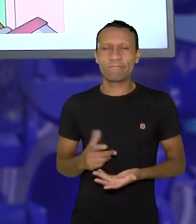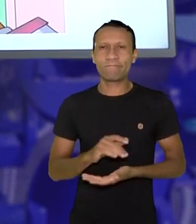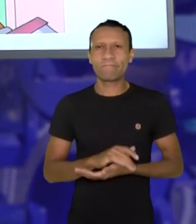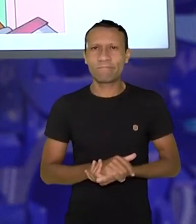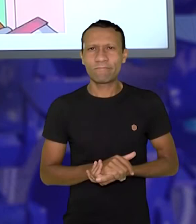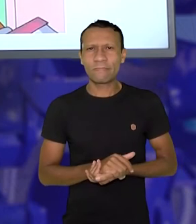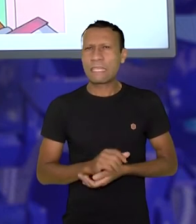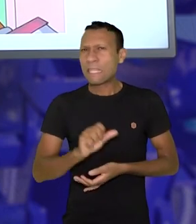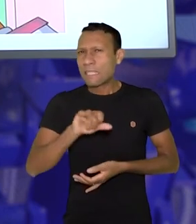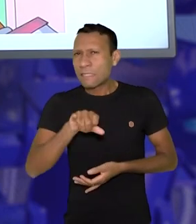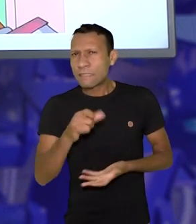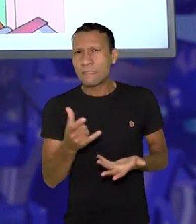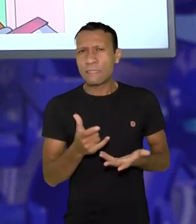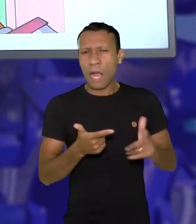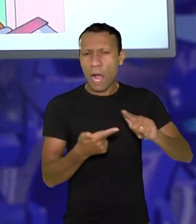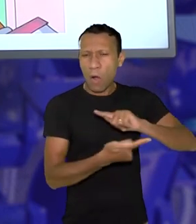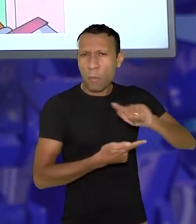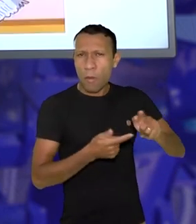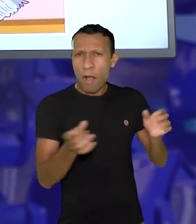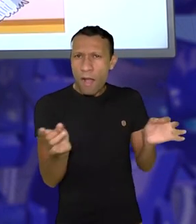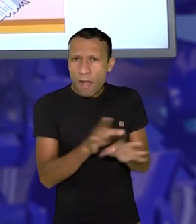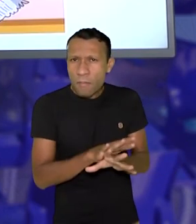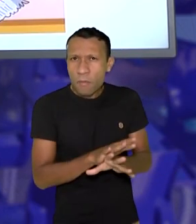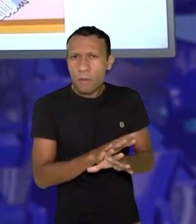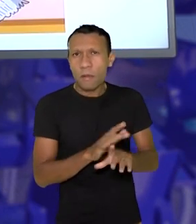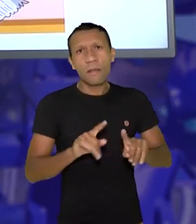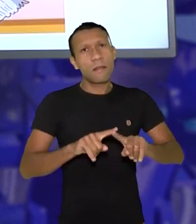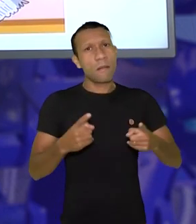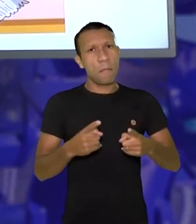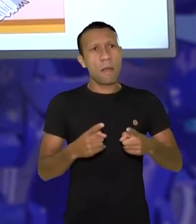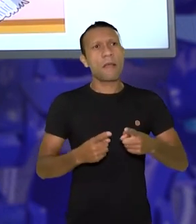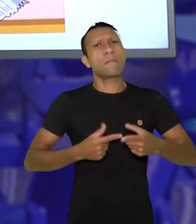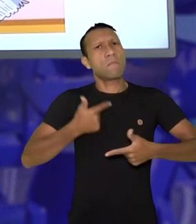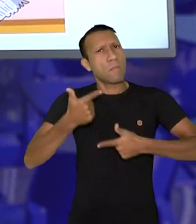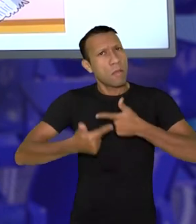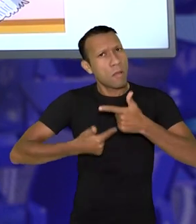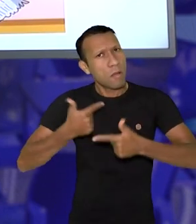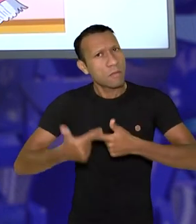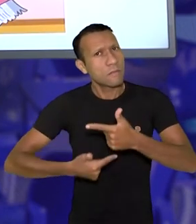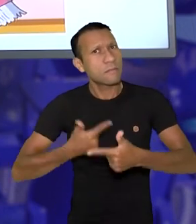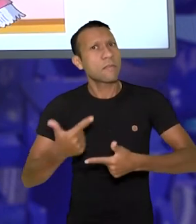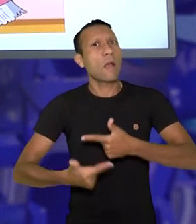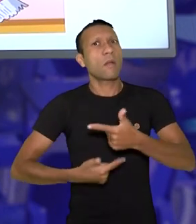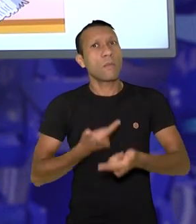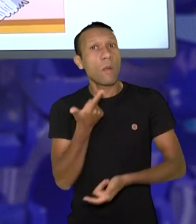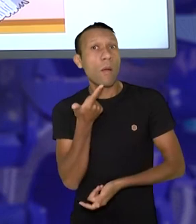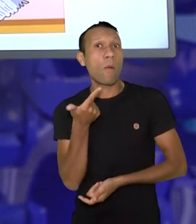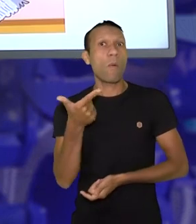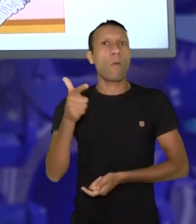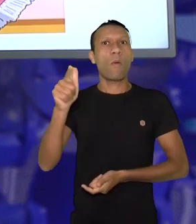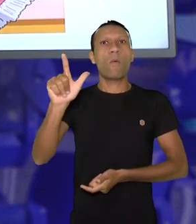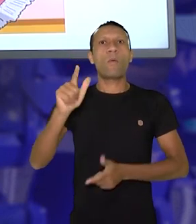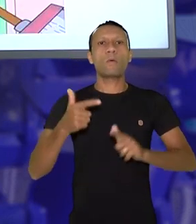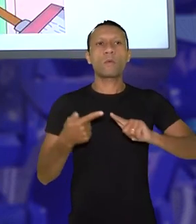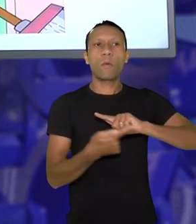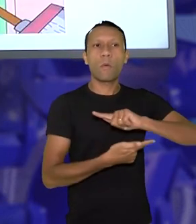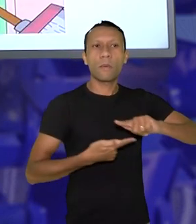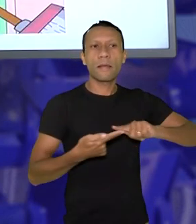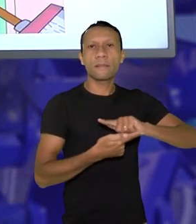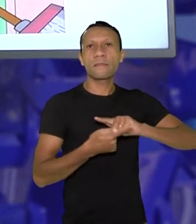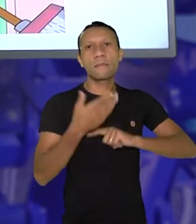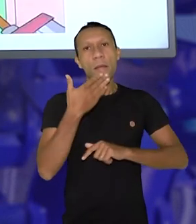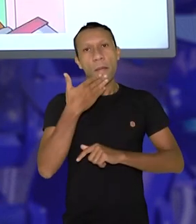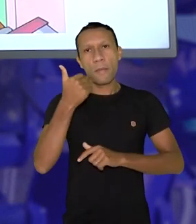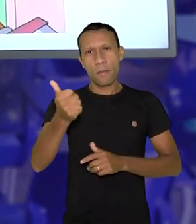globalização? Adianta a gente ir contra? Não. Mas é necessário lutar, como diria Milton Santos, por uma outra globalização.